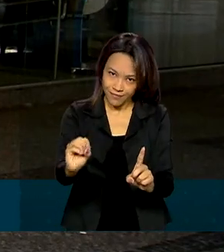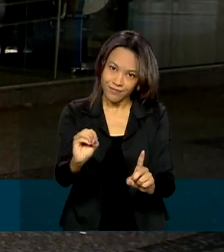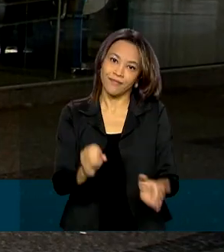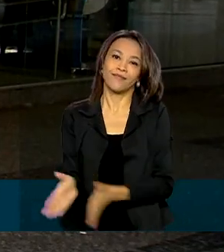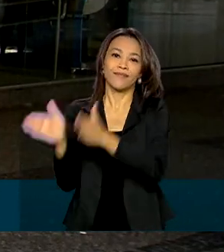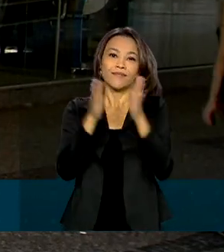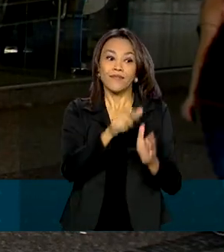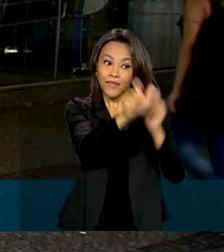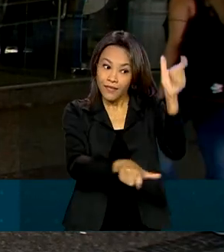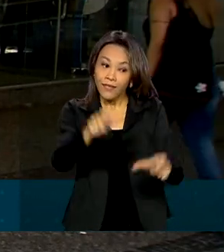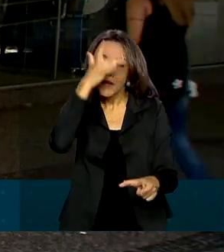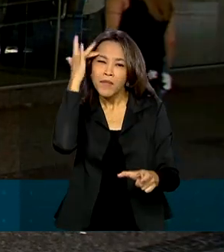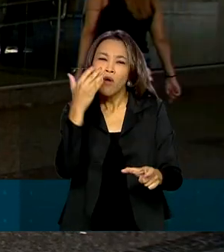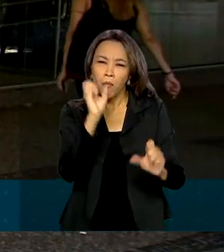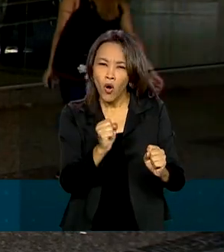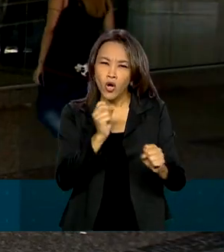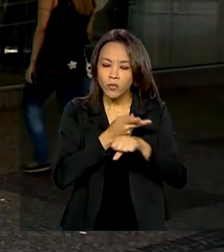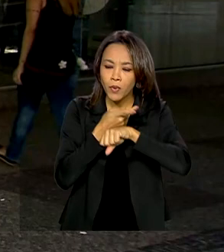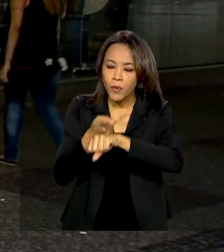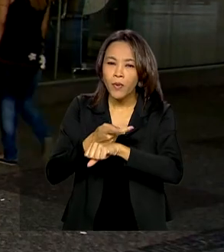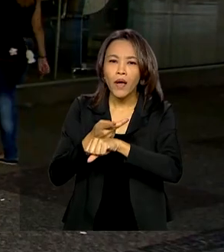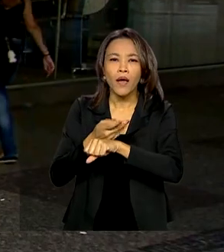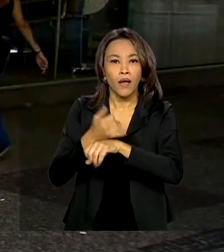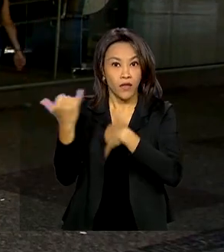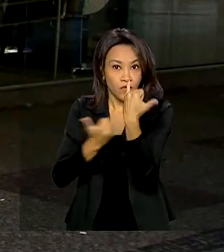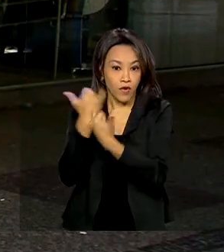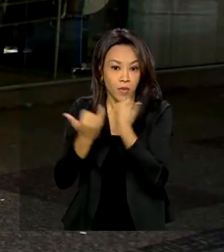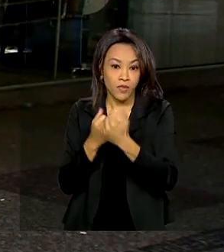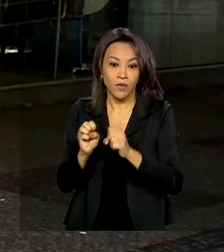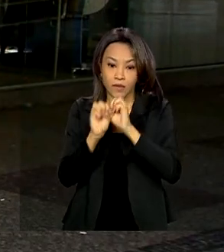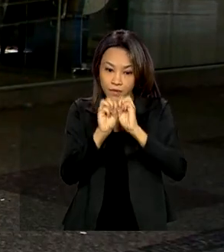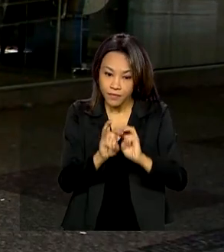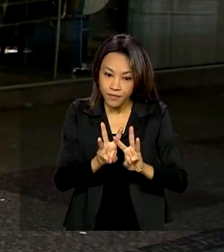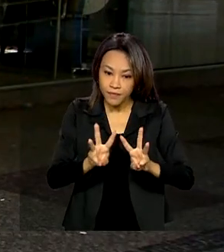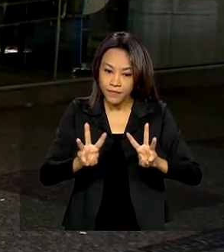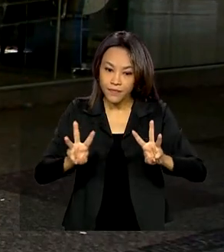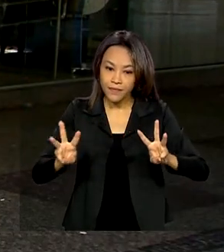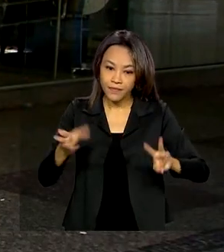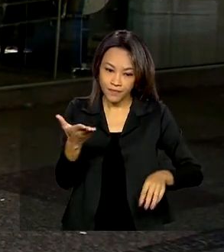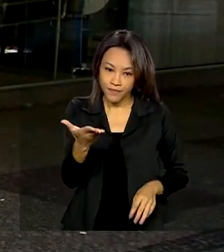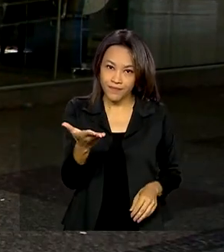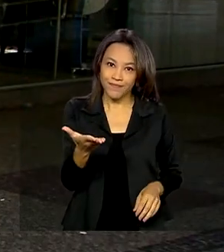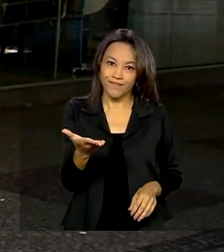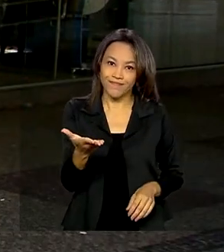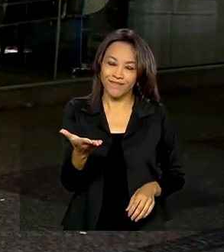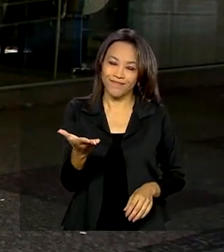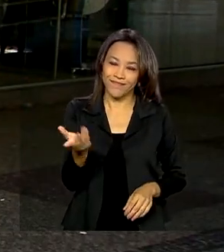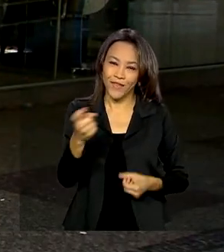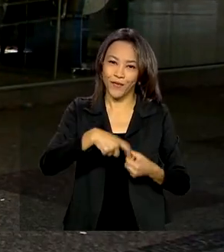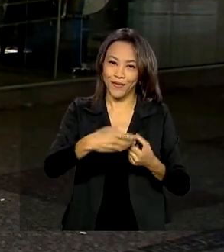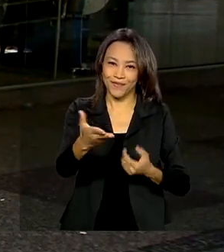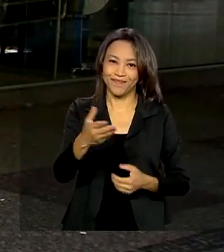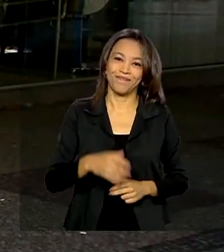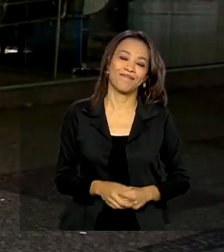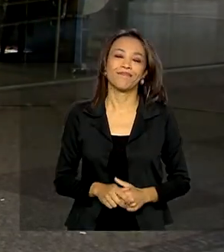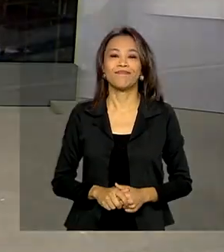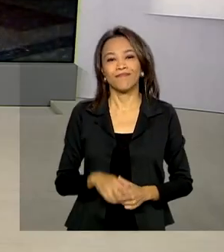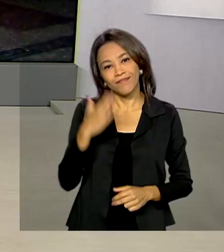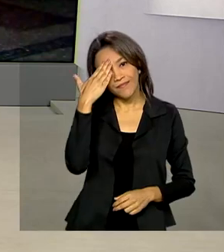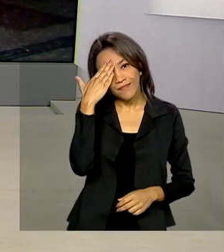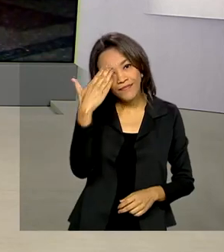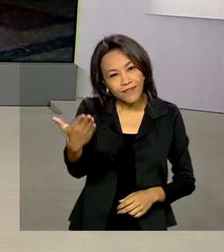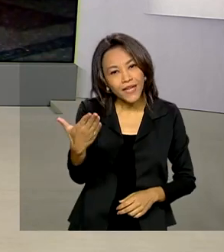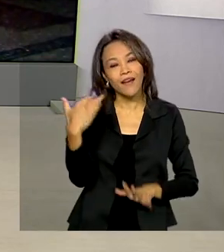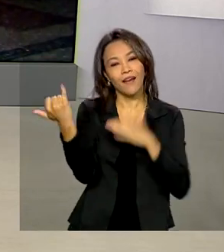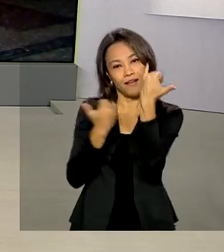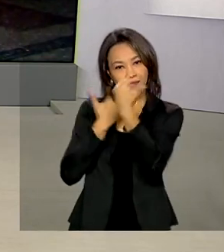encontrar mais informações no site da Caixa, caixa.gov.br. Volto com você, Renata. Obrigada,